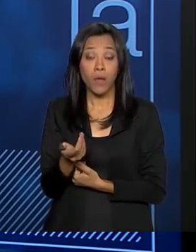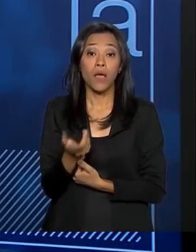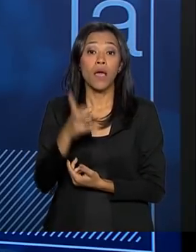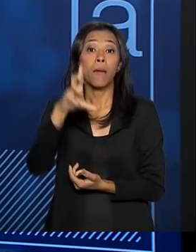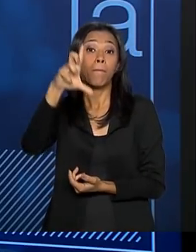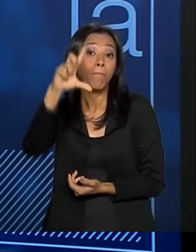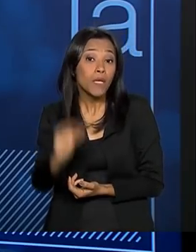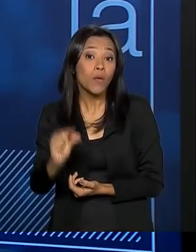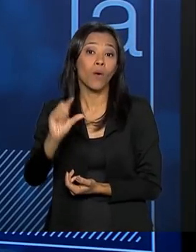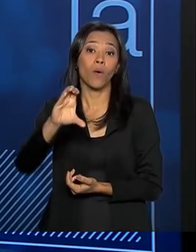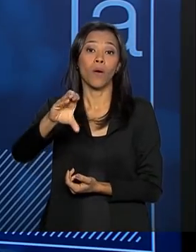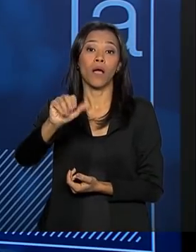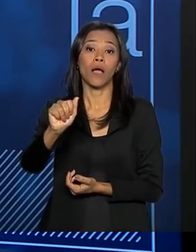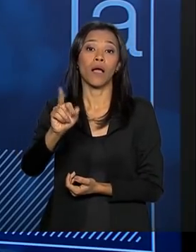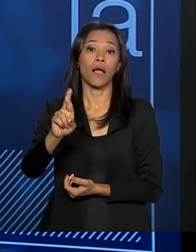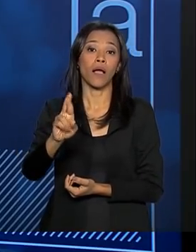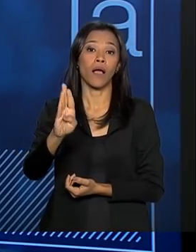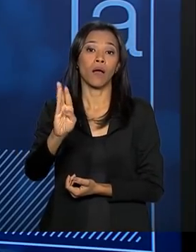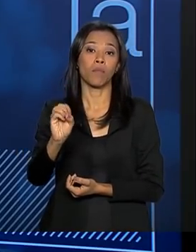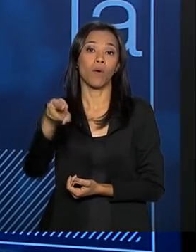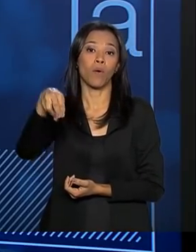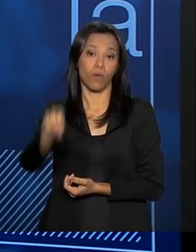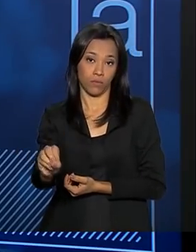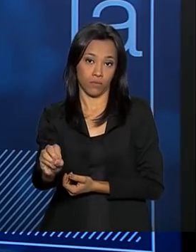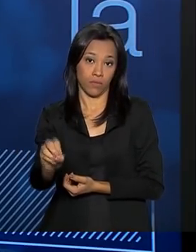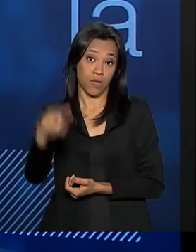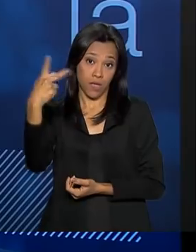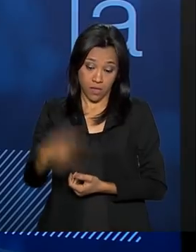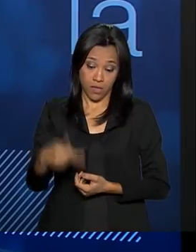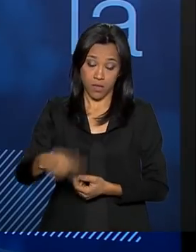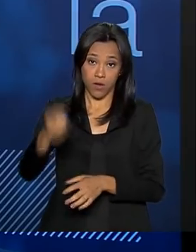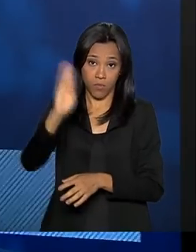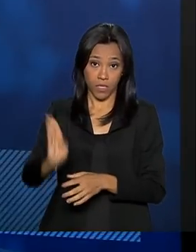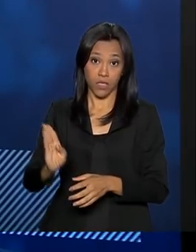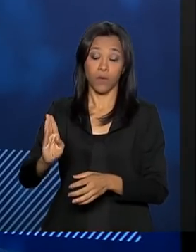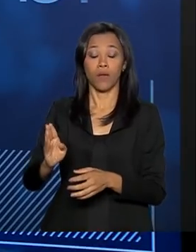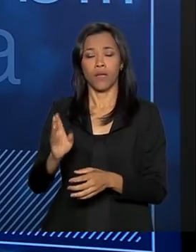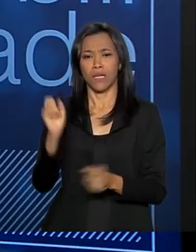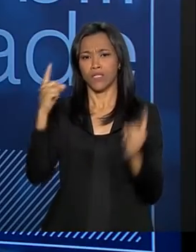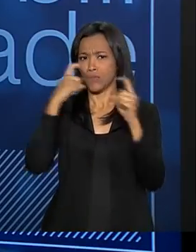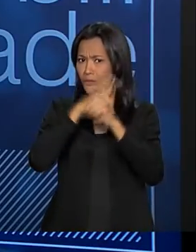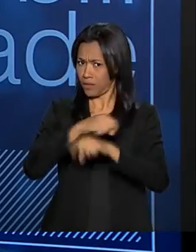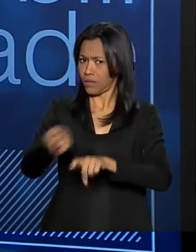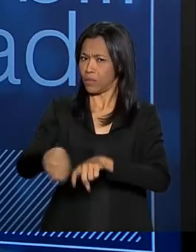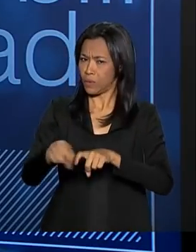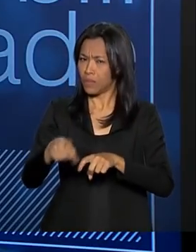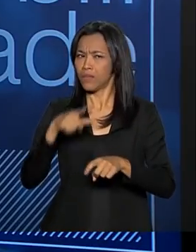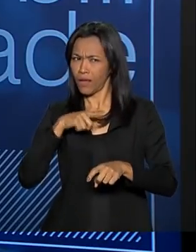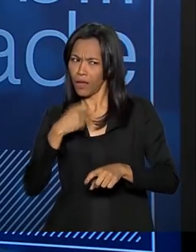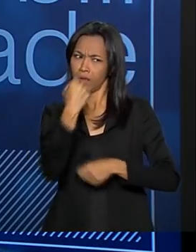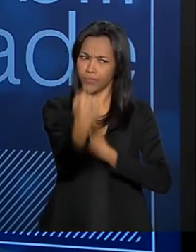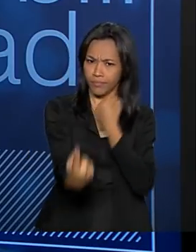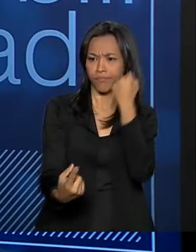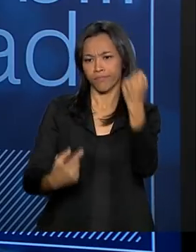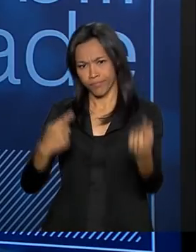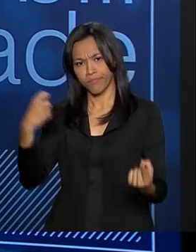A agricultura brasileira é sustentável. A agricultura brasileira, ela dificilmente, tirando aqueles casos de maus produtores, que